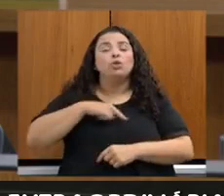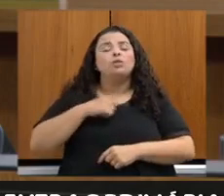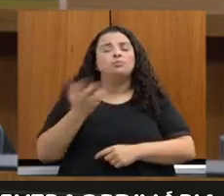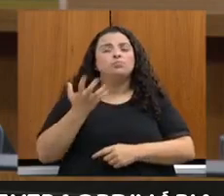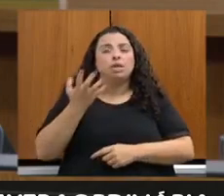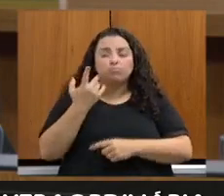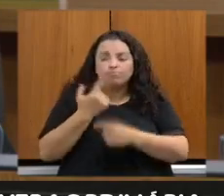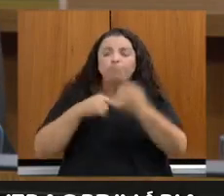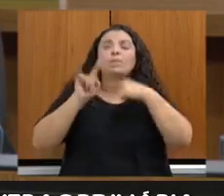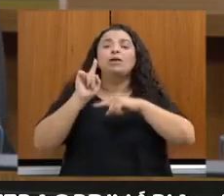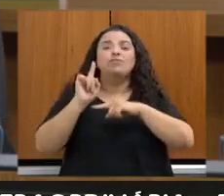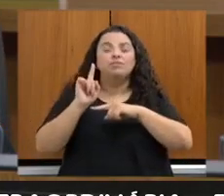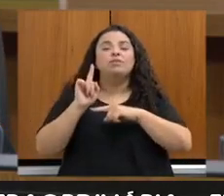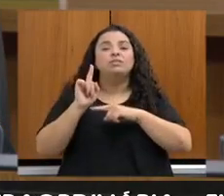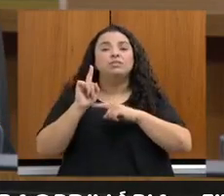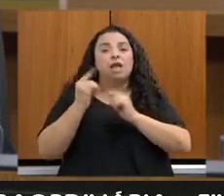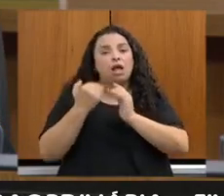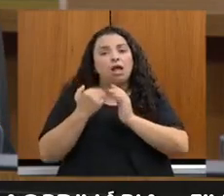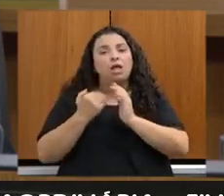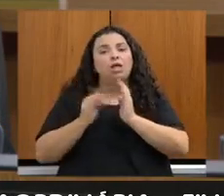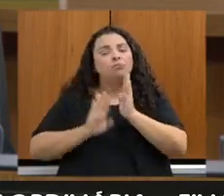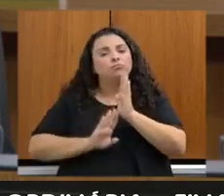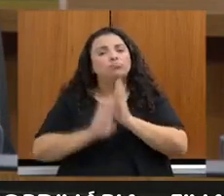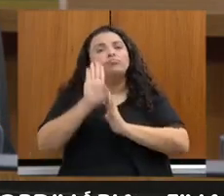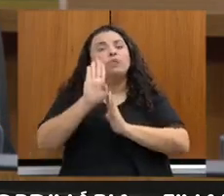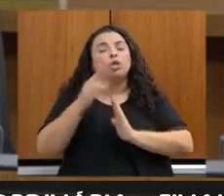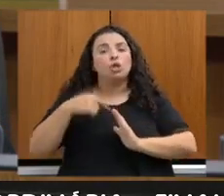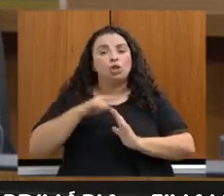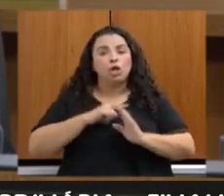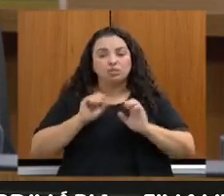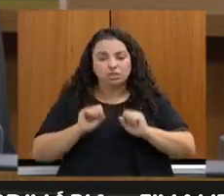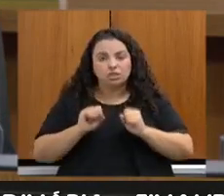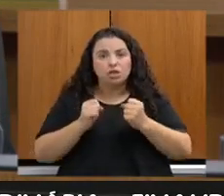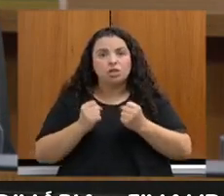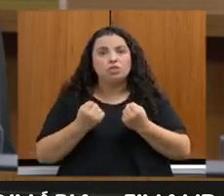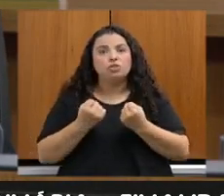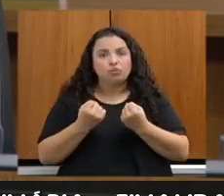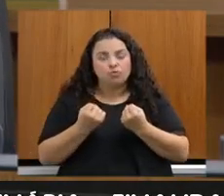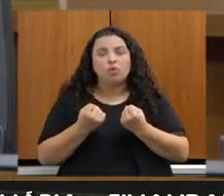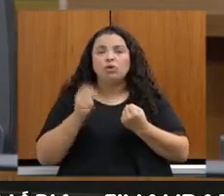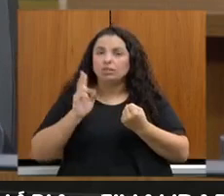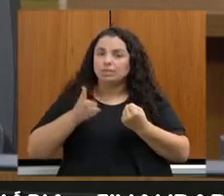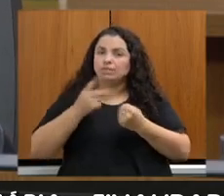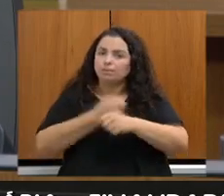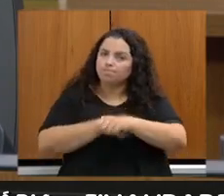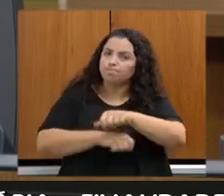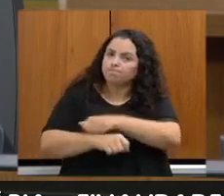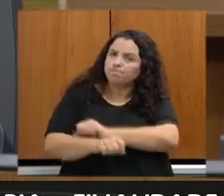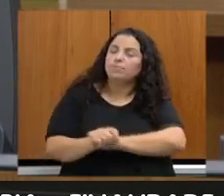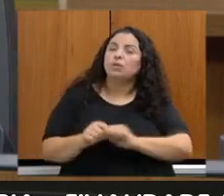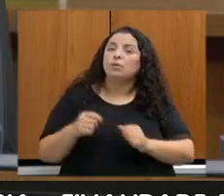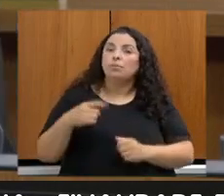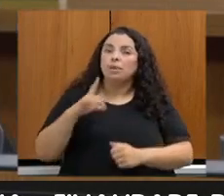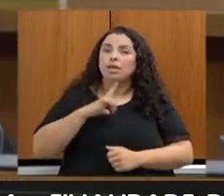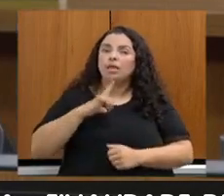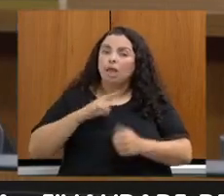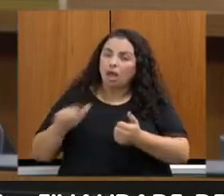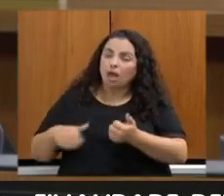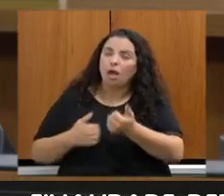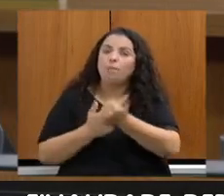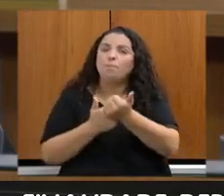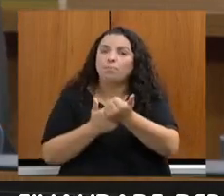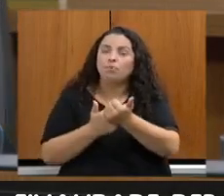e, como dito já anteriormente, não vamos medir esforços, de fato, para que possamos apoiar